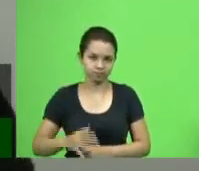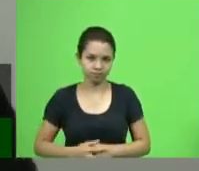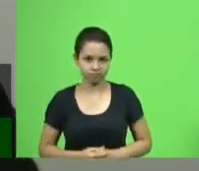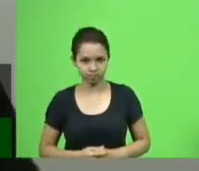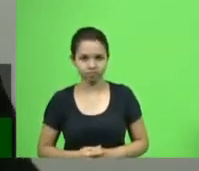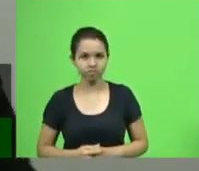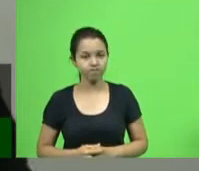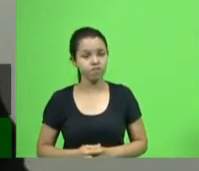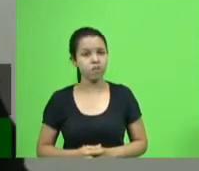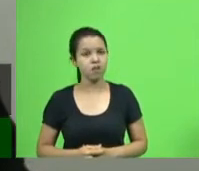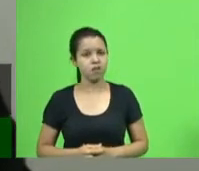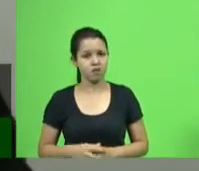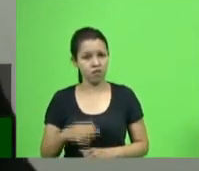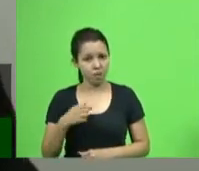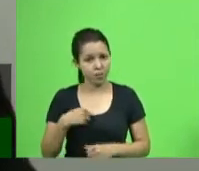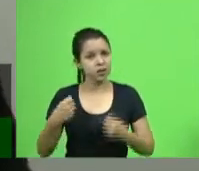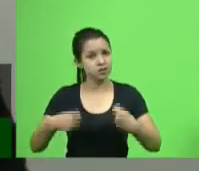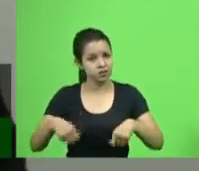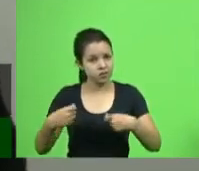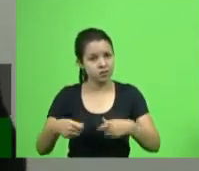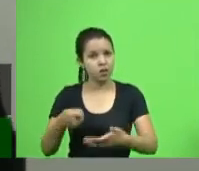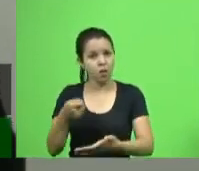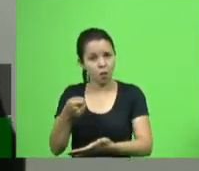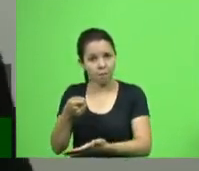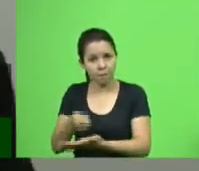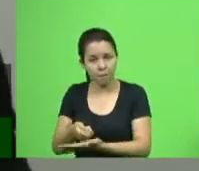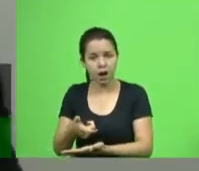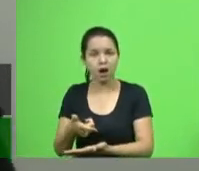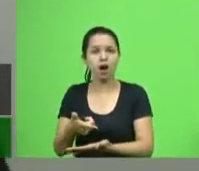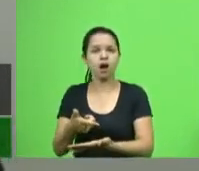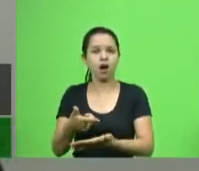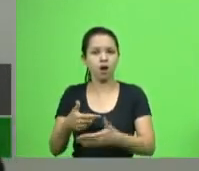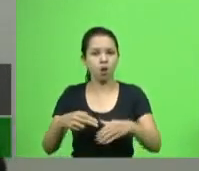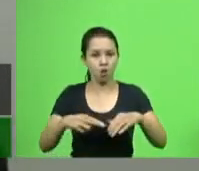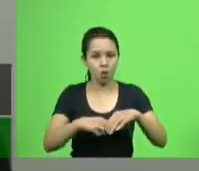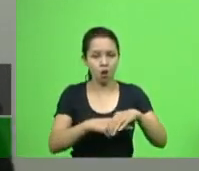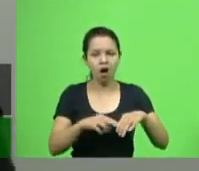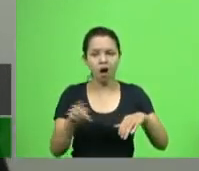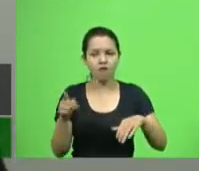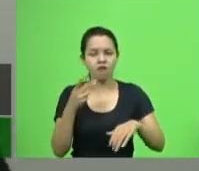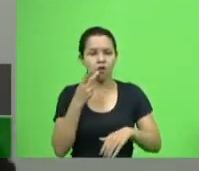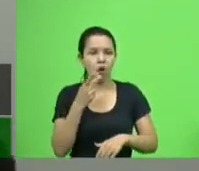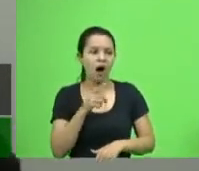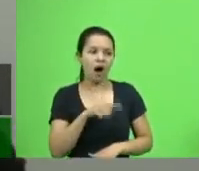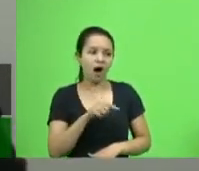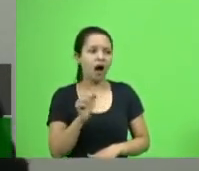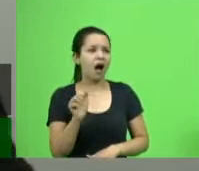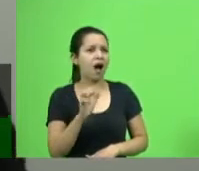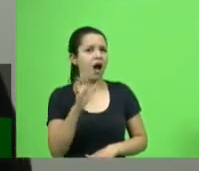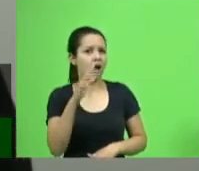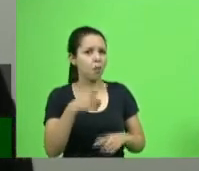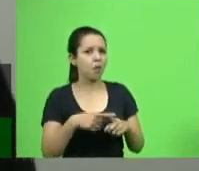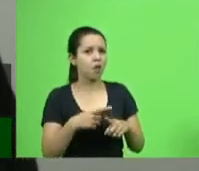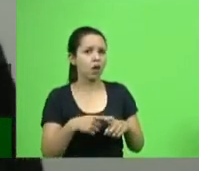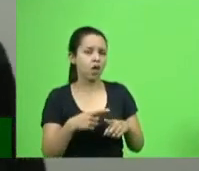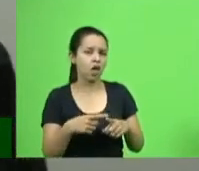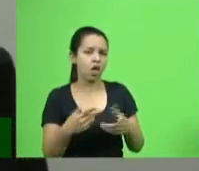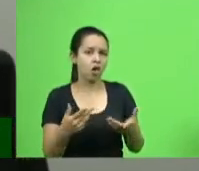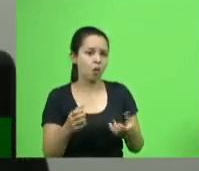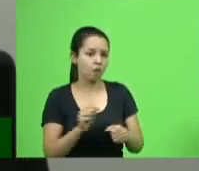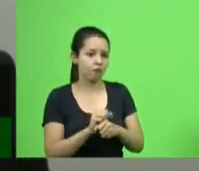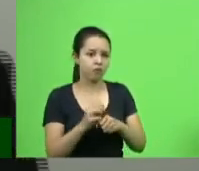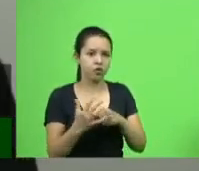secretário, nós precisamos comprar o tomógrafo. O tomógrafo, ele falou o seguinte, está muito caro por causa da Covid, dessa crise